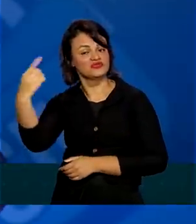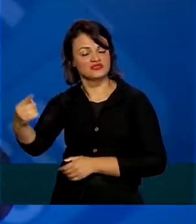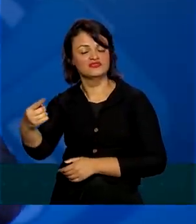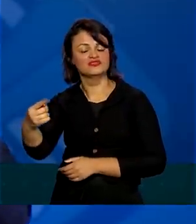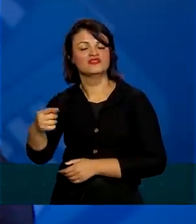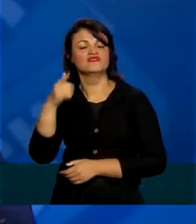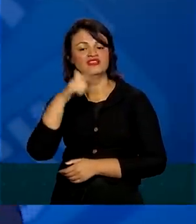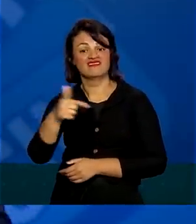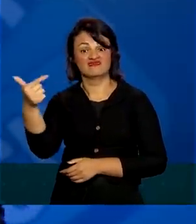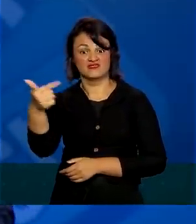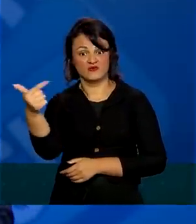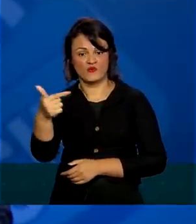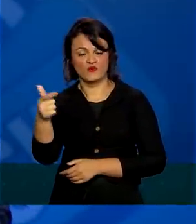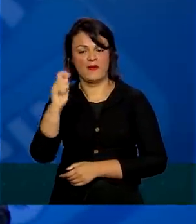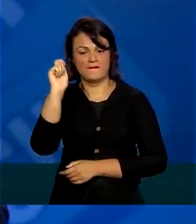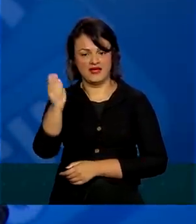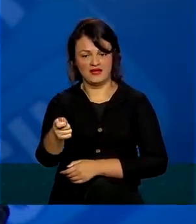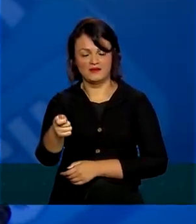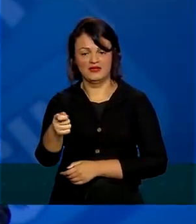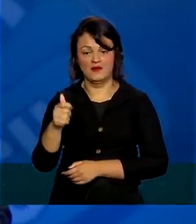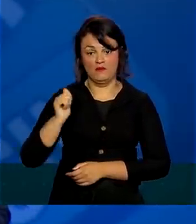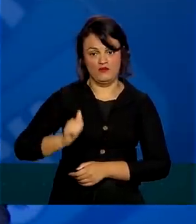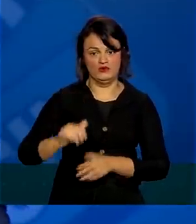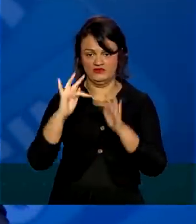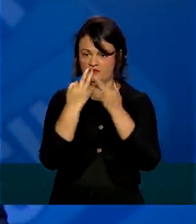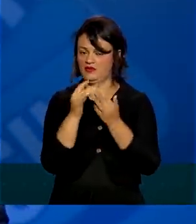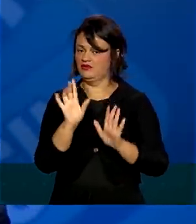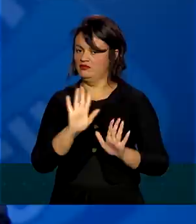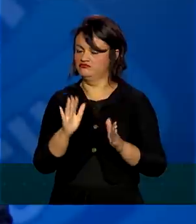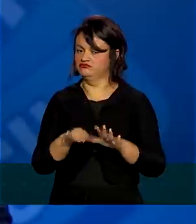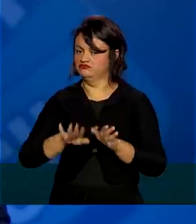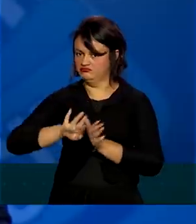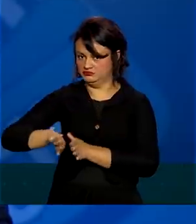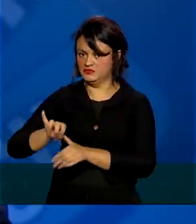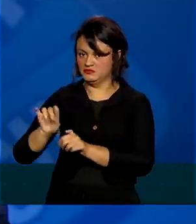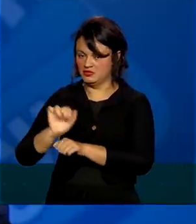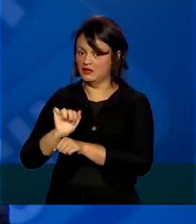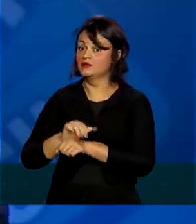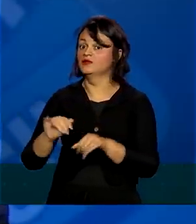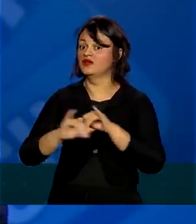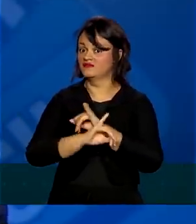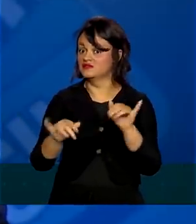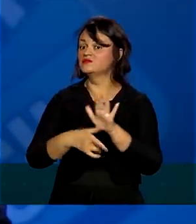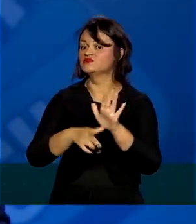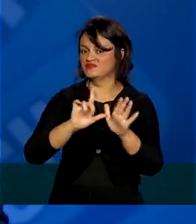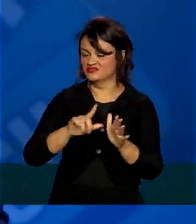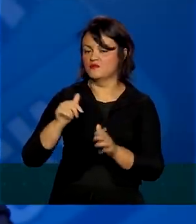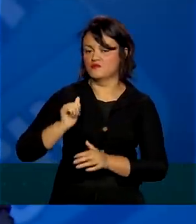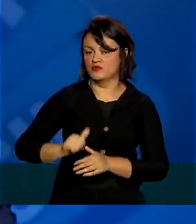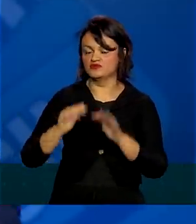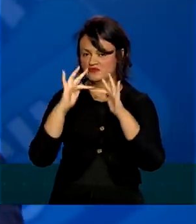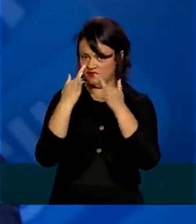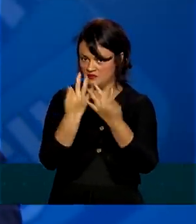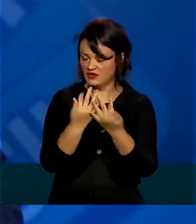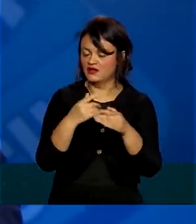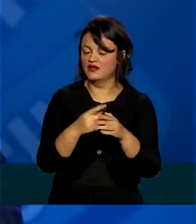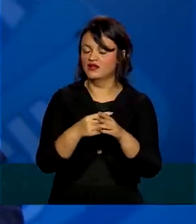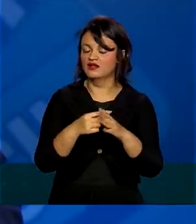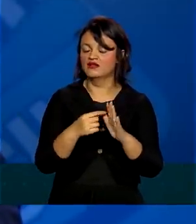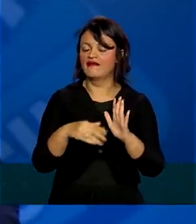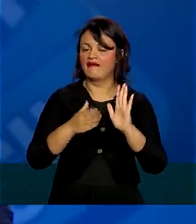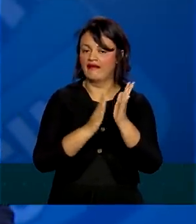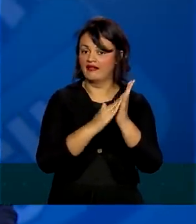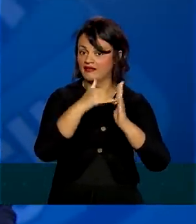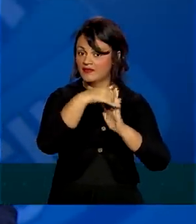entra a segunda parcela, menos o Bolsa Família, porque desde o início nós alertamos que o Bolsa Família iria cumprir o seu